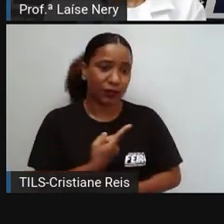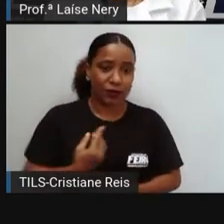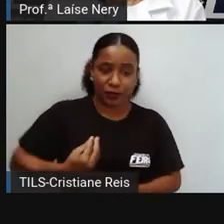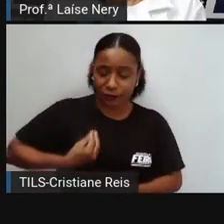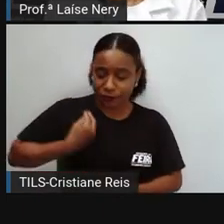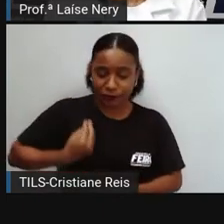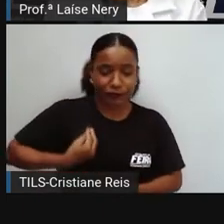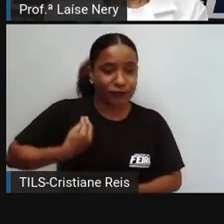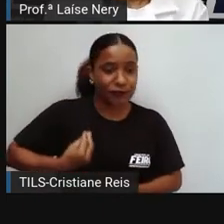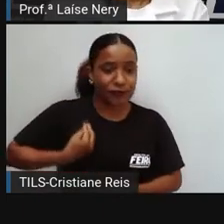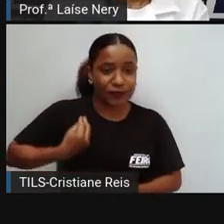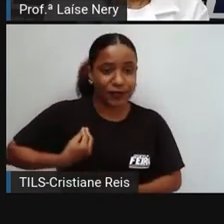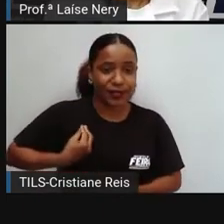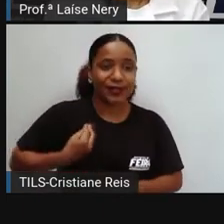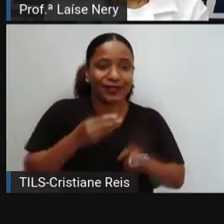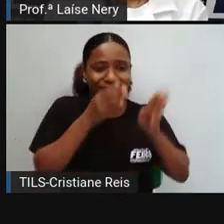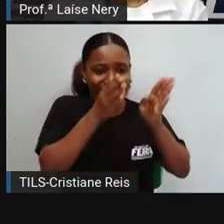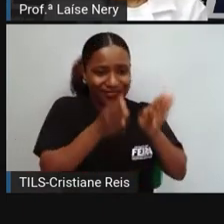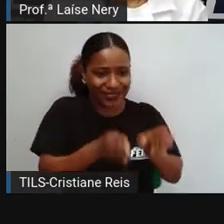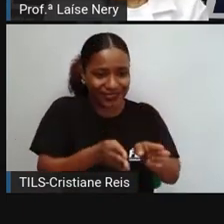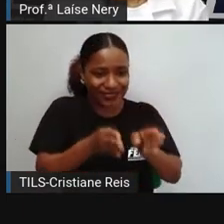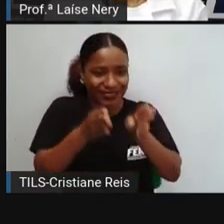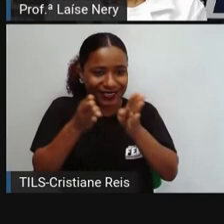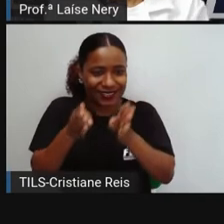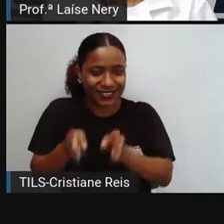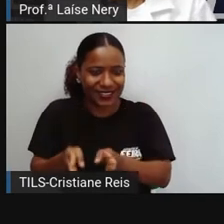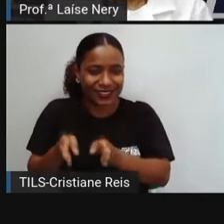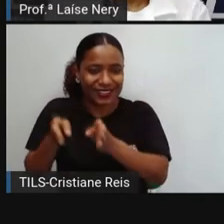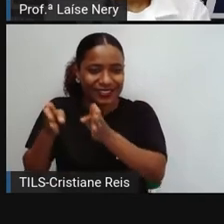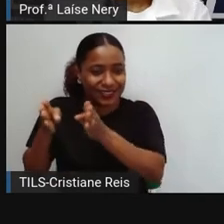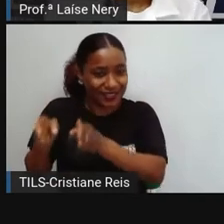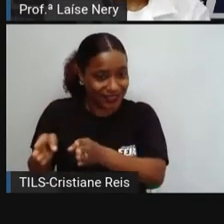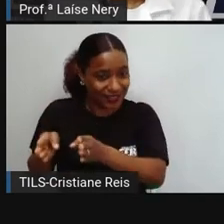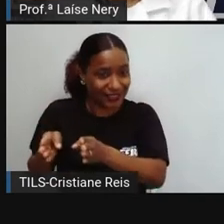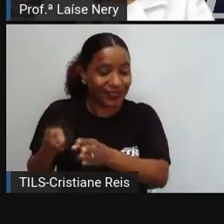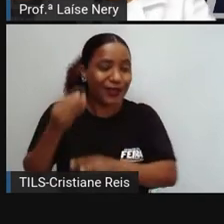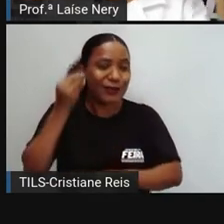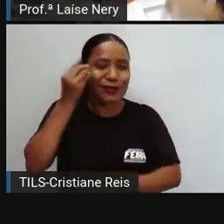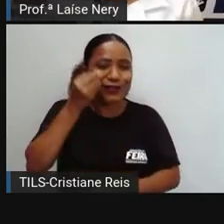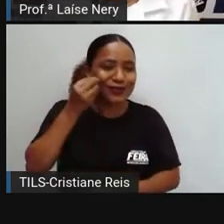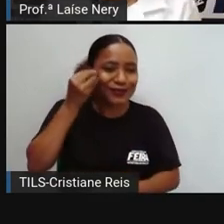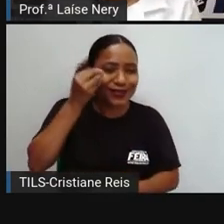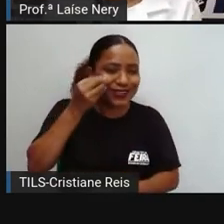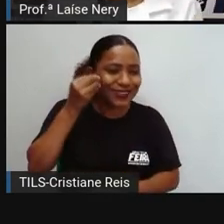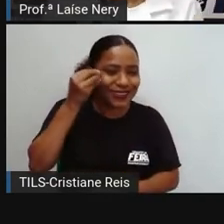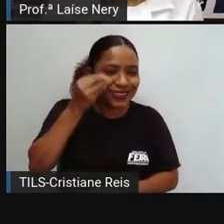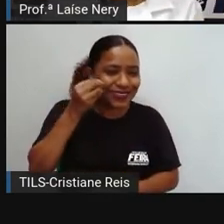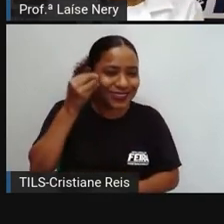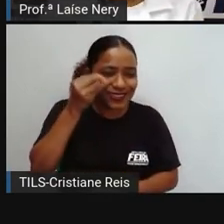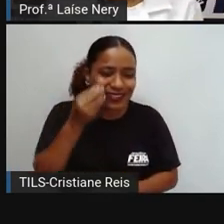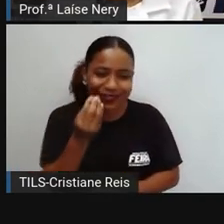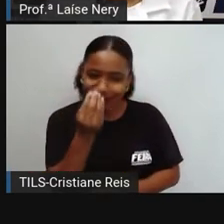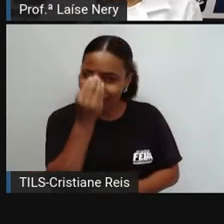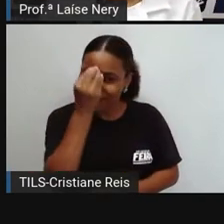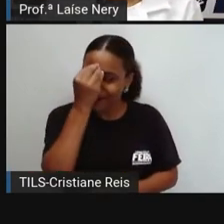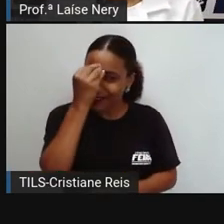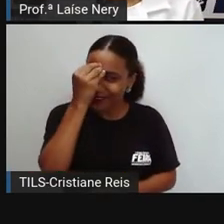cada uma delas e cada uma dessas experiências vai ficando na nossa memória.